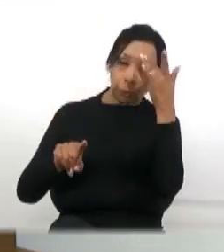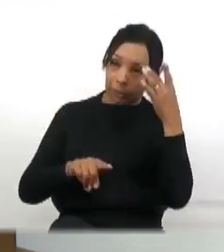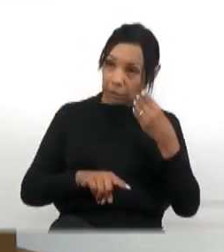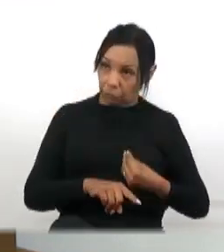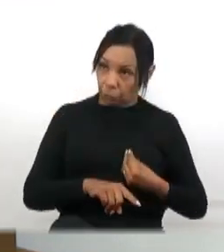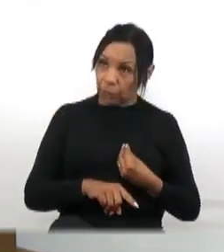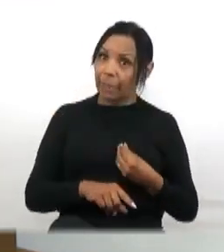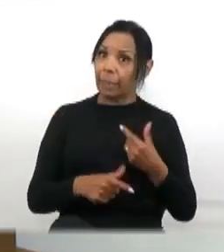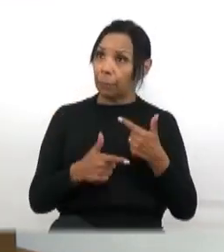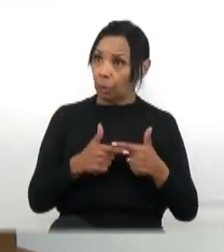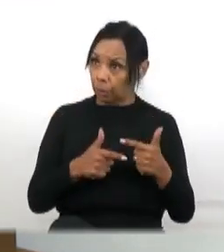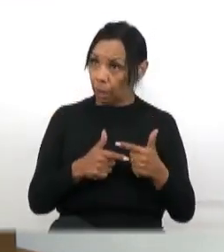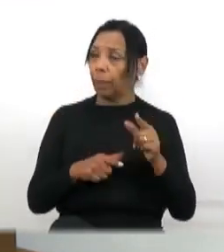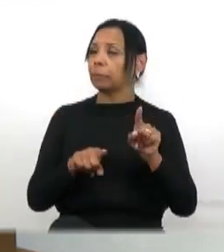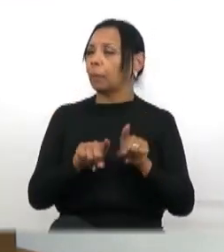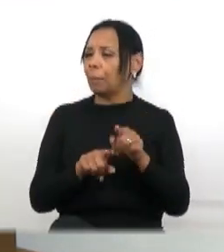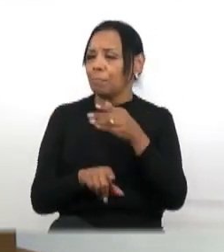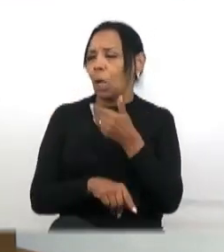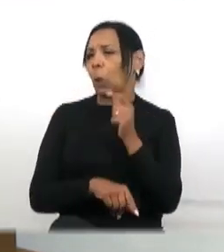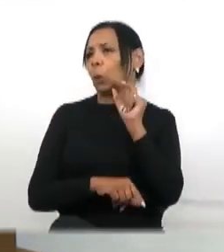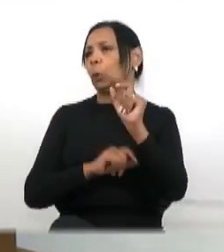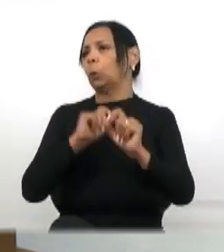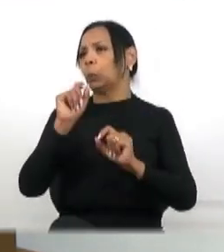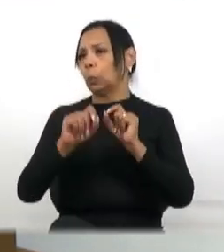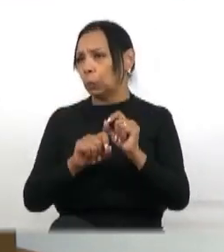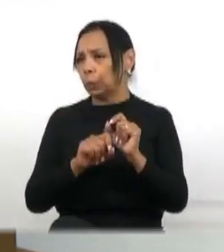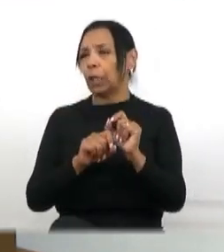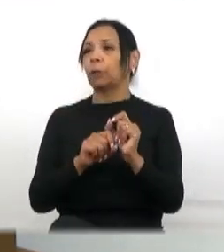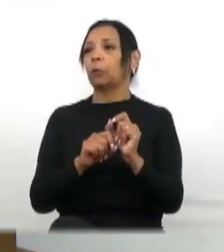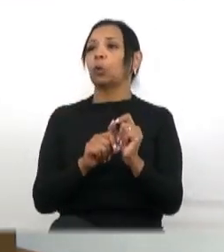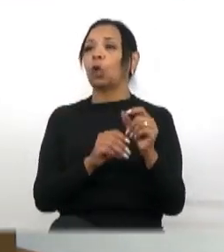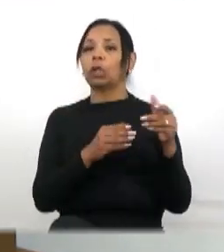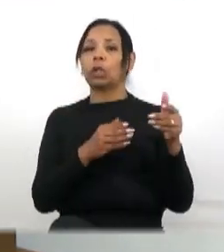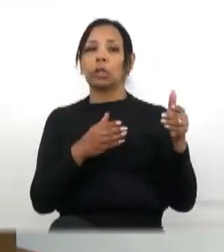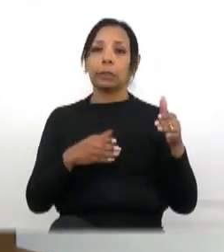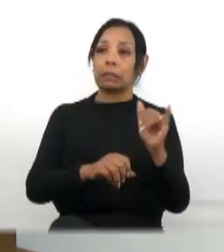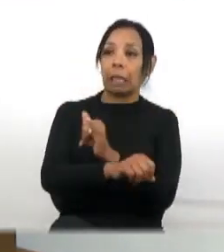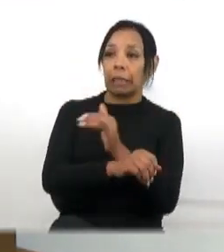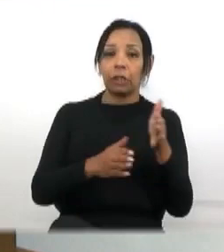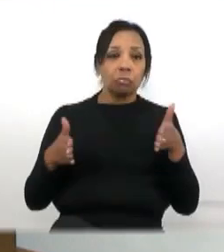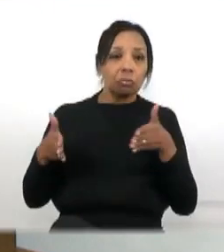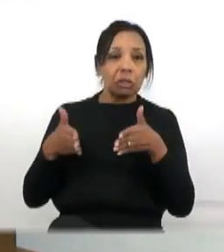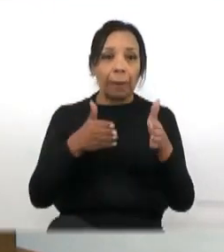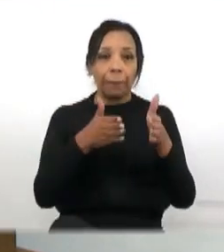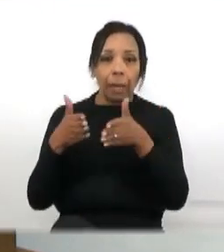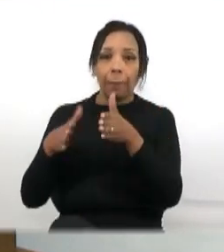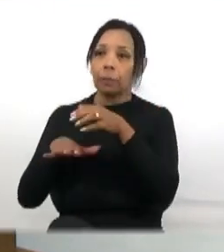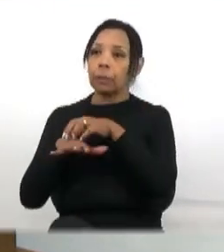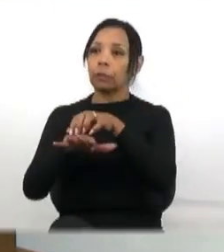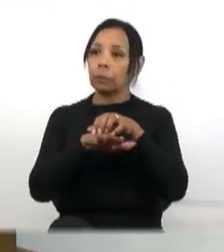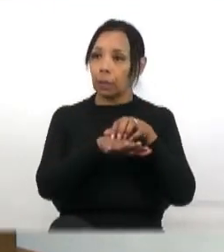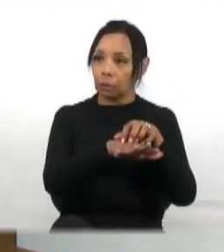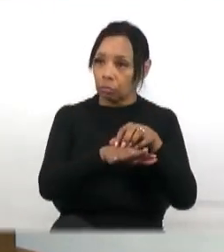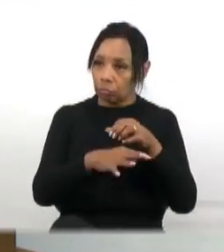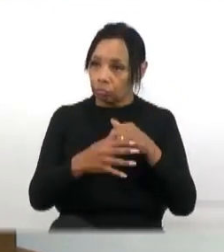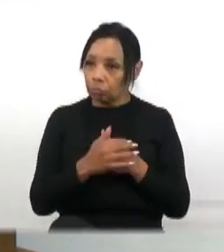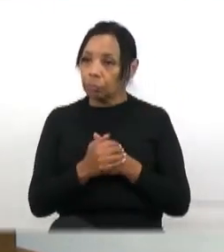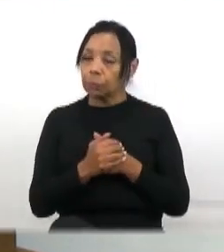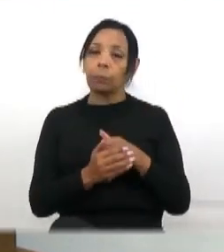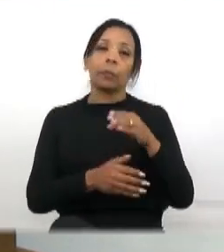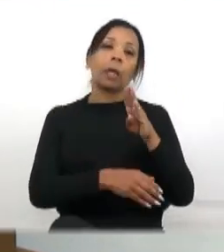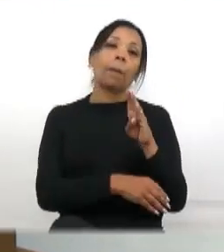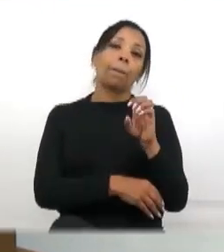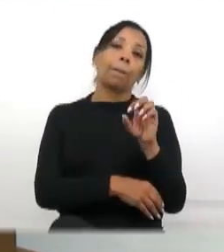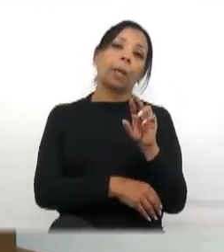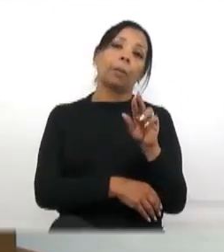também vai melhorar muito ter outras rotas de fluxo de trânsito. Então, o pessoal do Berbari lá tem